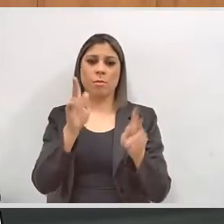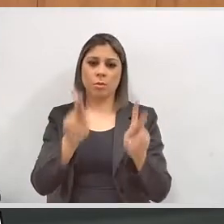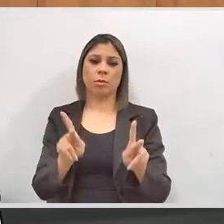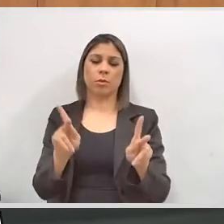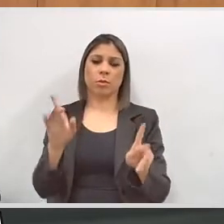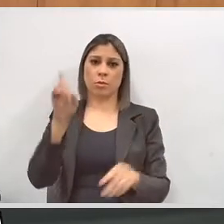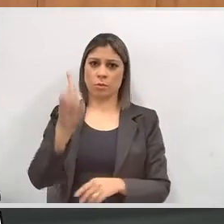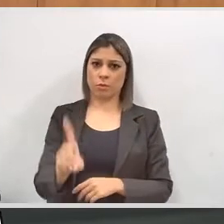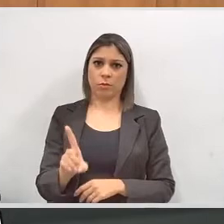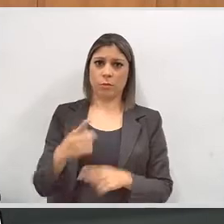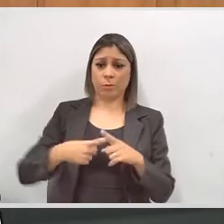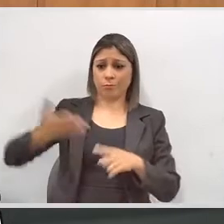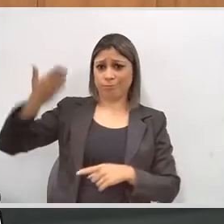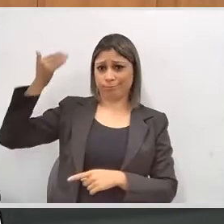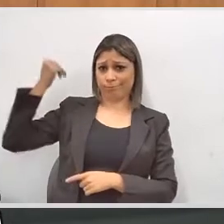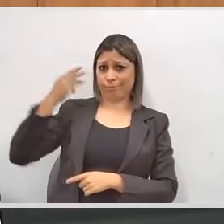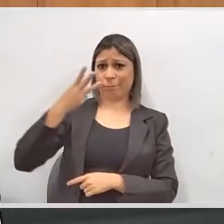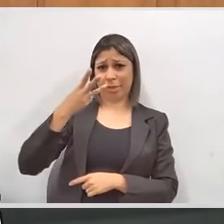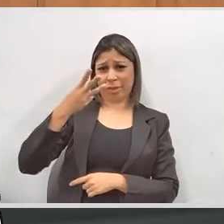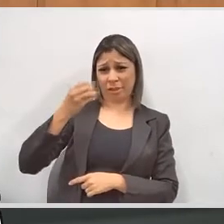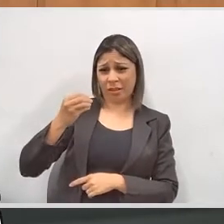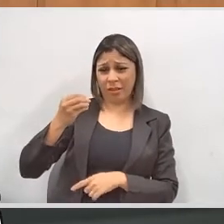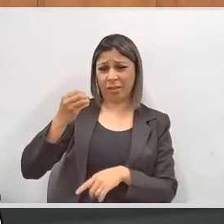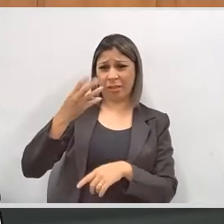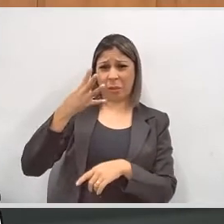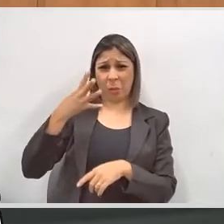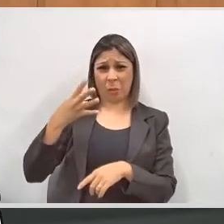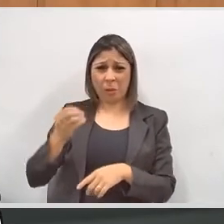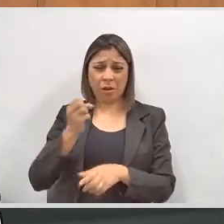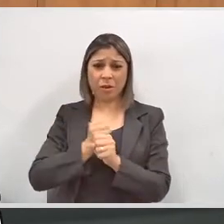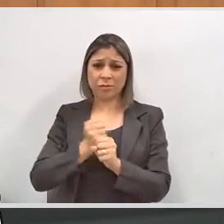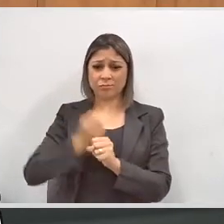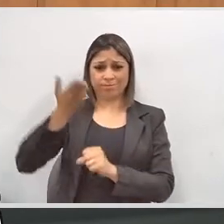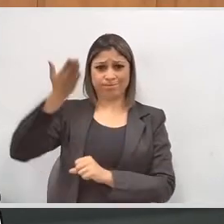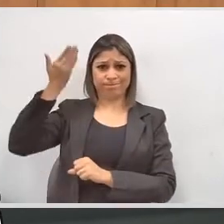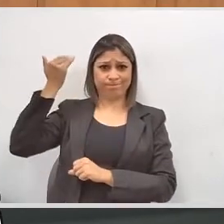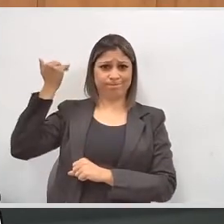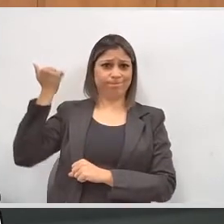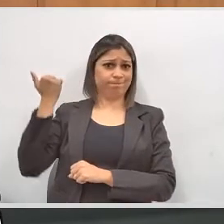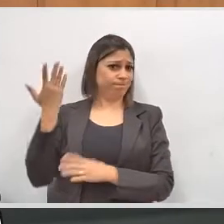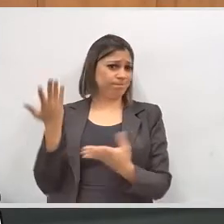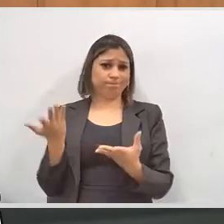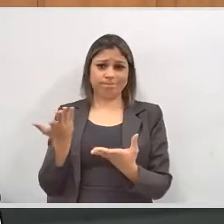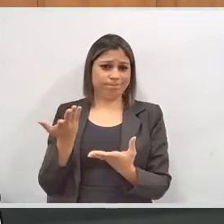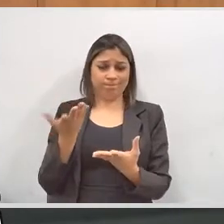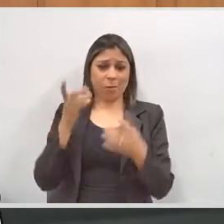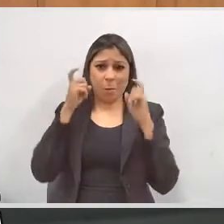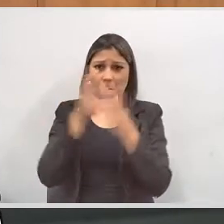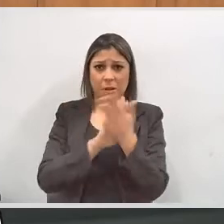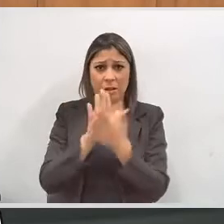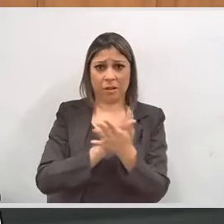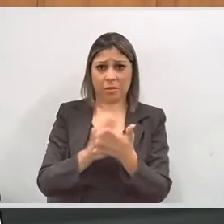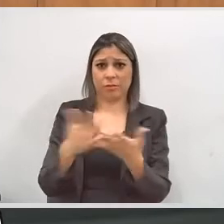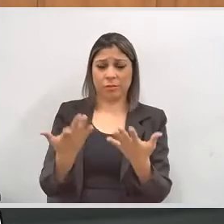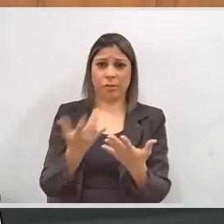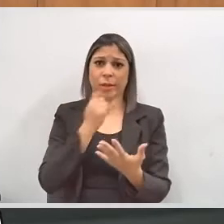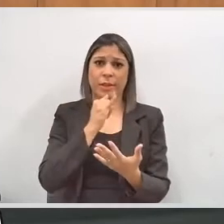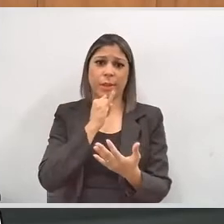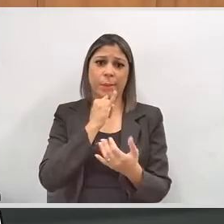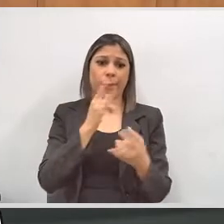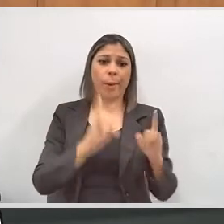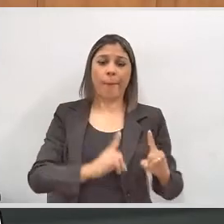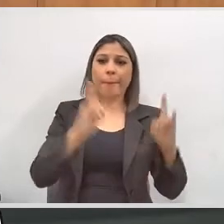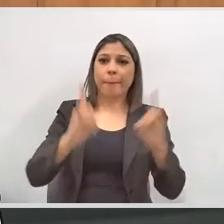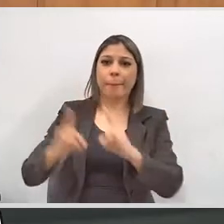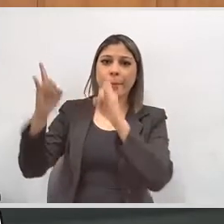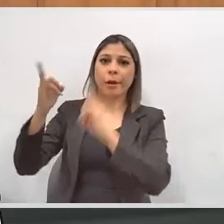30, 40, 50 anos nem se cogitava. Nós hoje enfrentamos situações que são problemáticas, como, por exemplo, o uso de